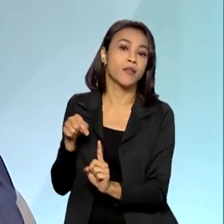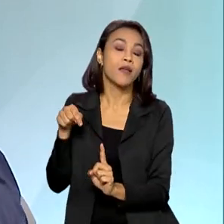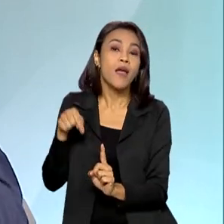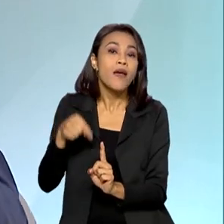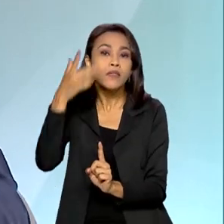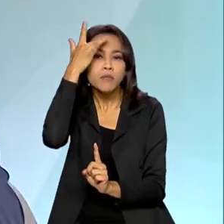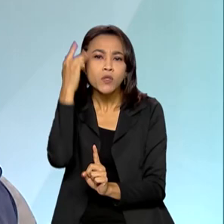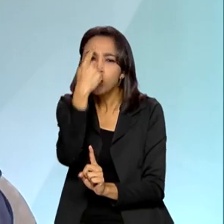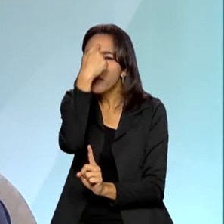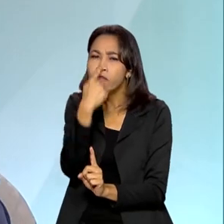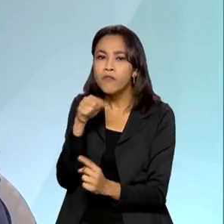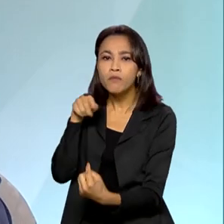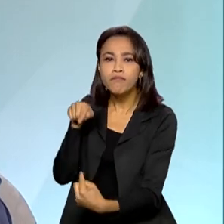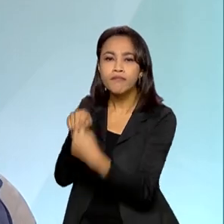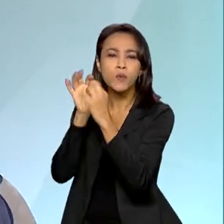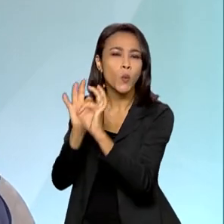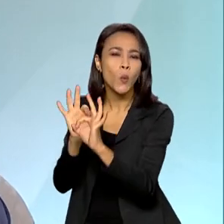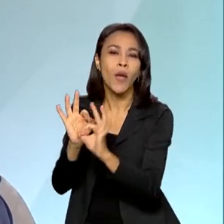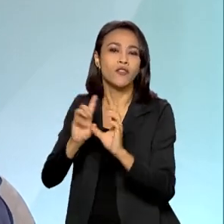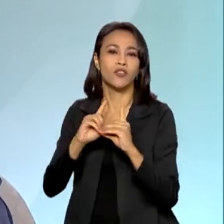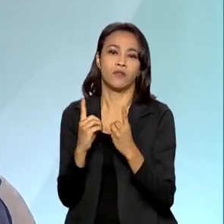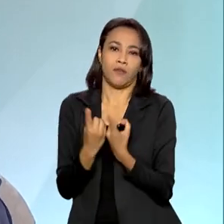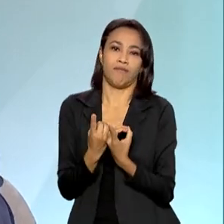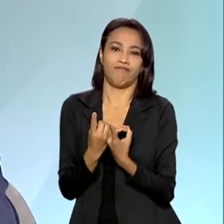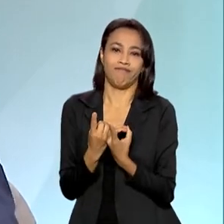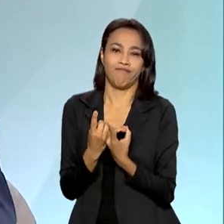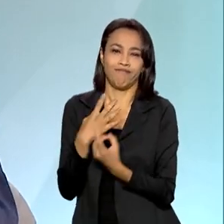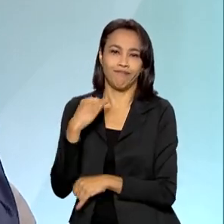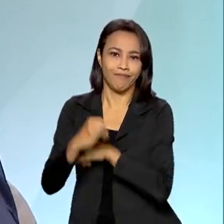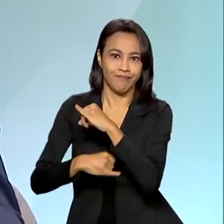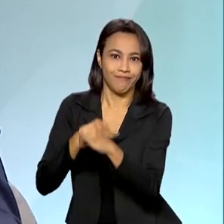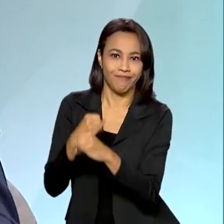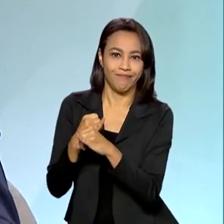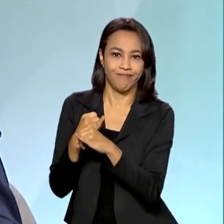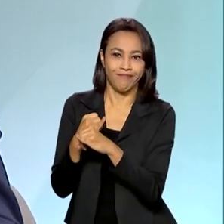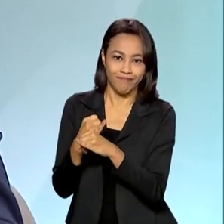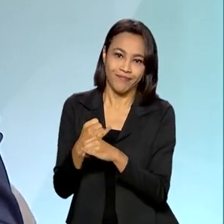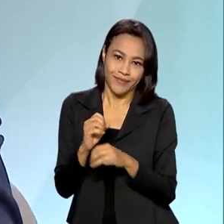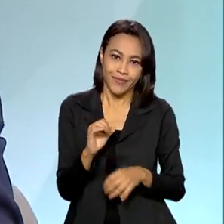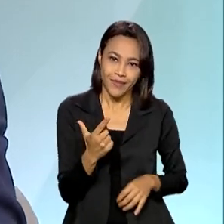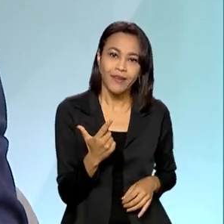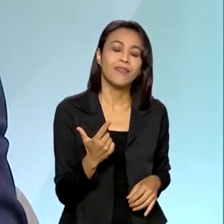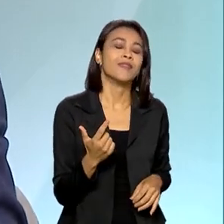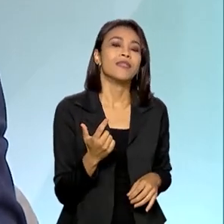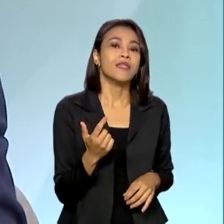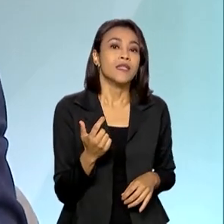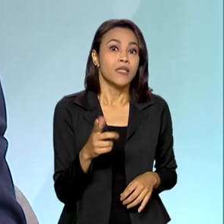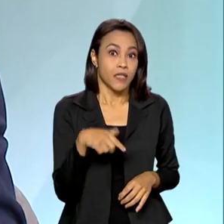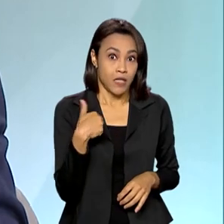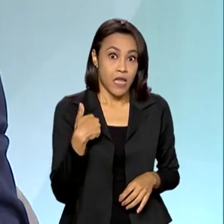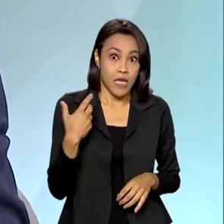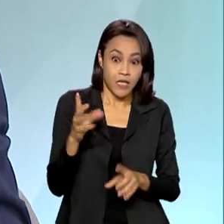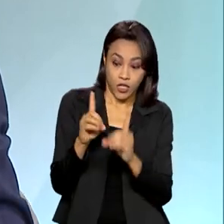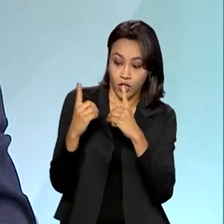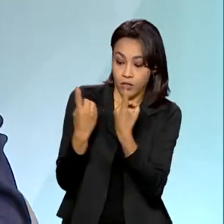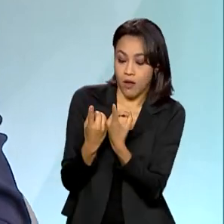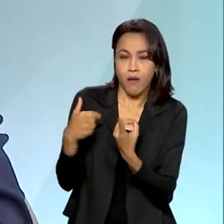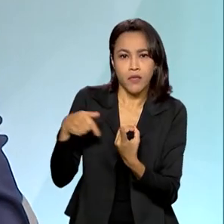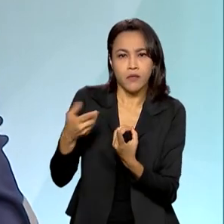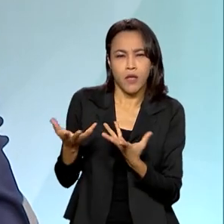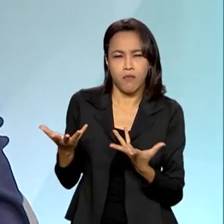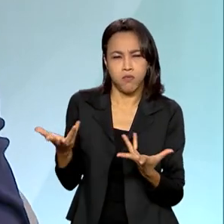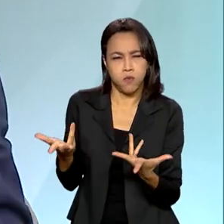de perfil digital. Claro que um negócio sendo realizado no formato digital, ele é mais